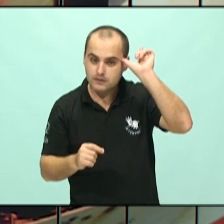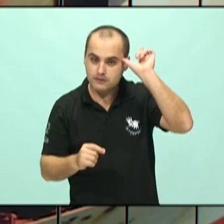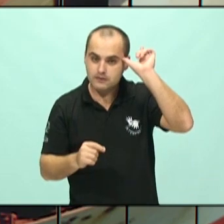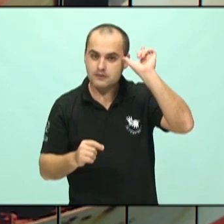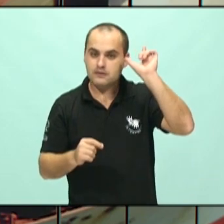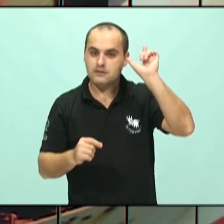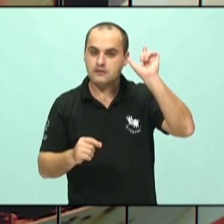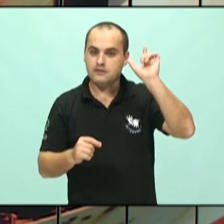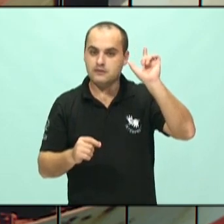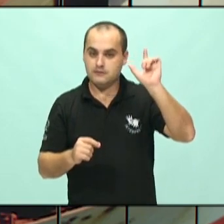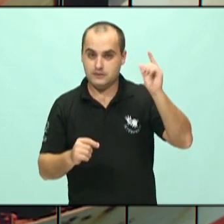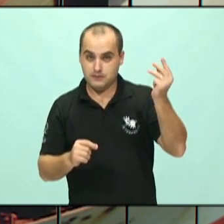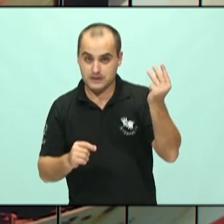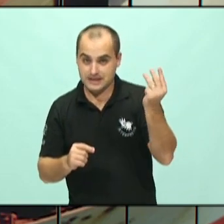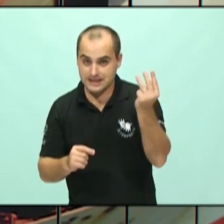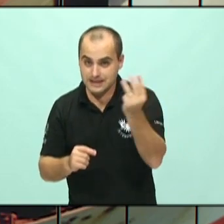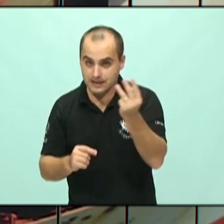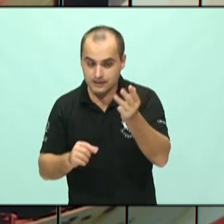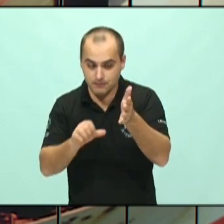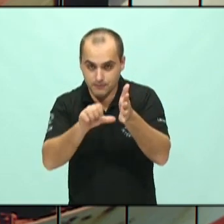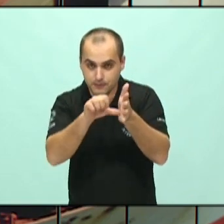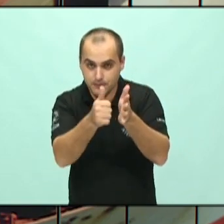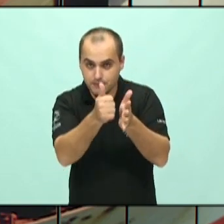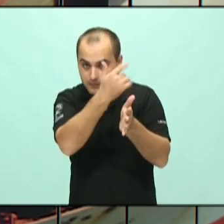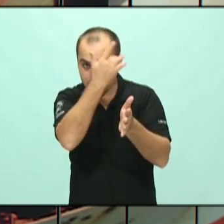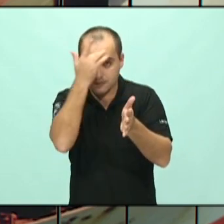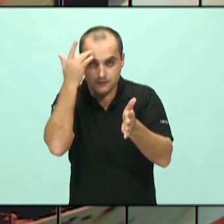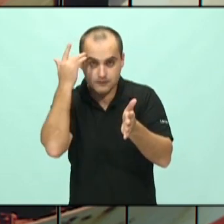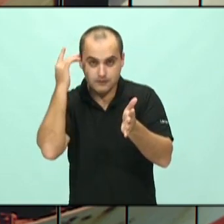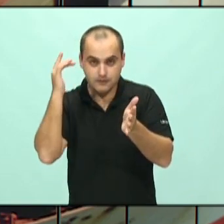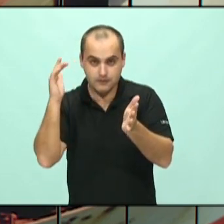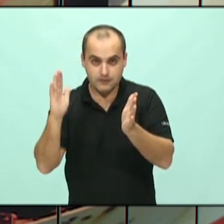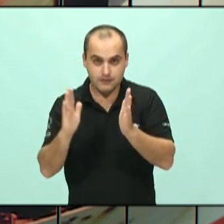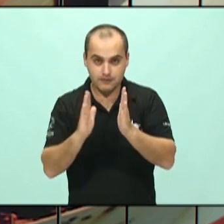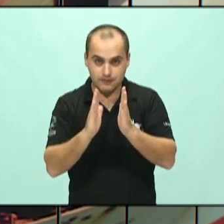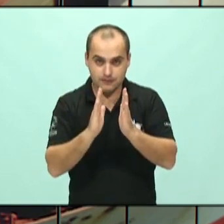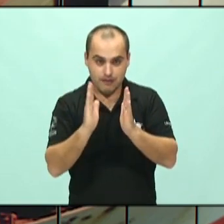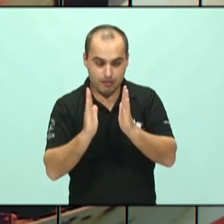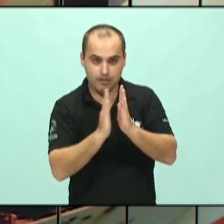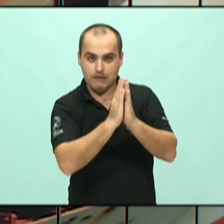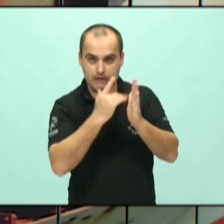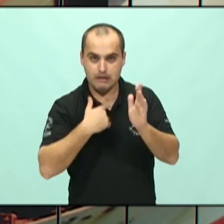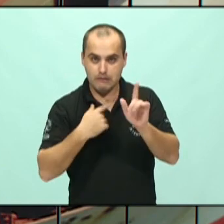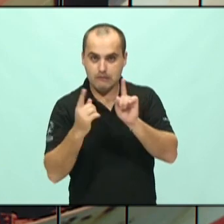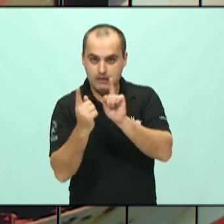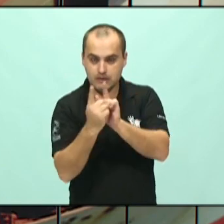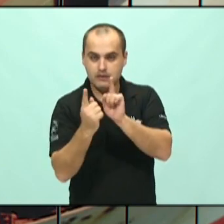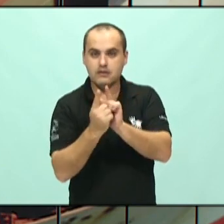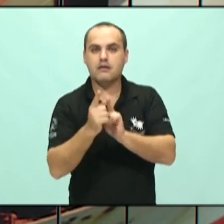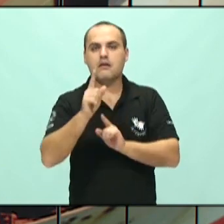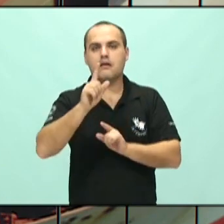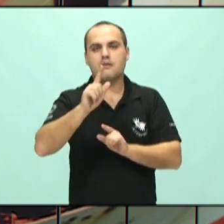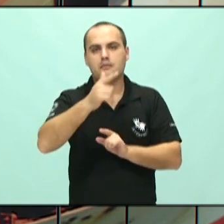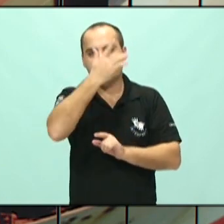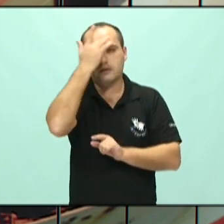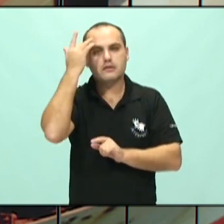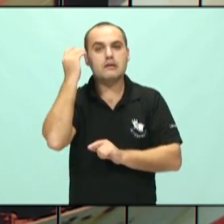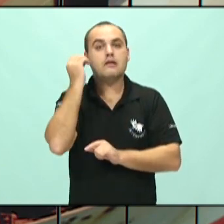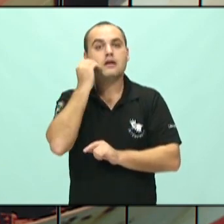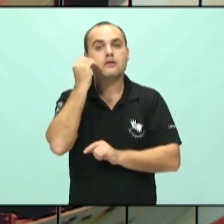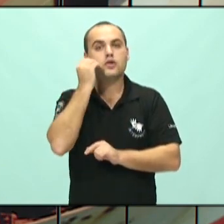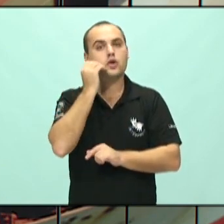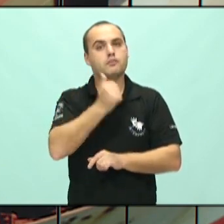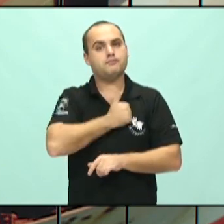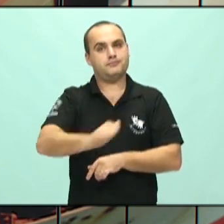e os três primeiros pacientes que eu atendi no plantão foram tentativas de suicídio, né? Várias idades, a